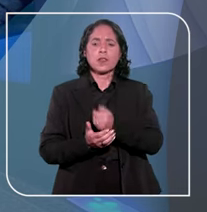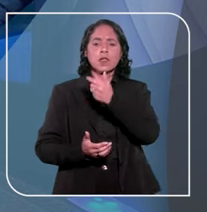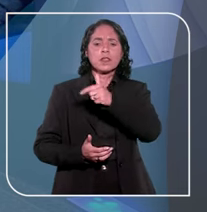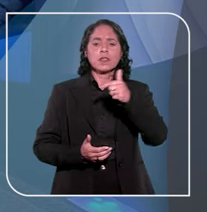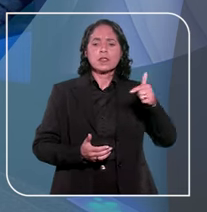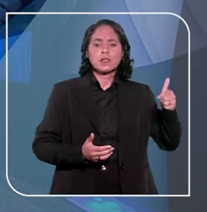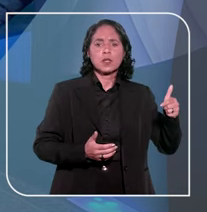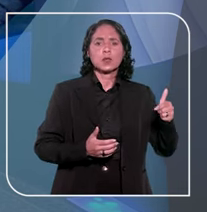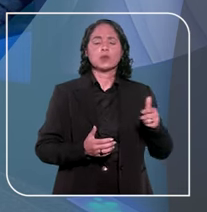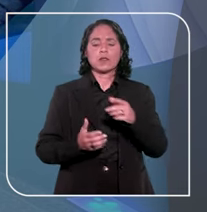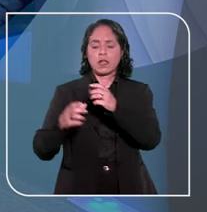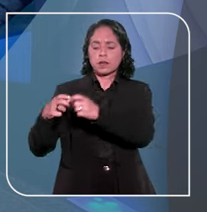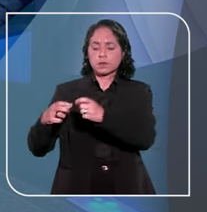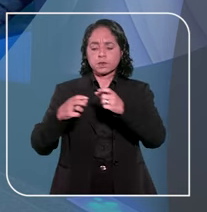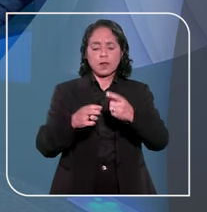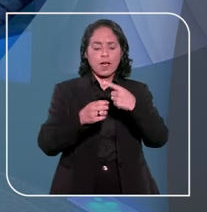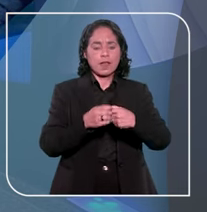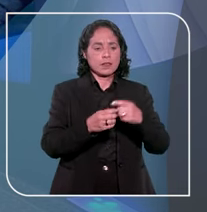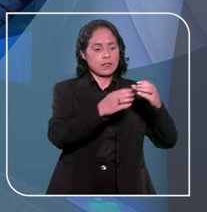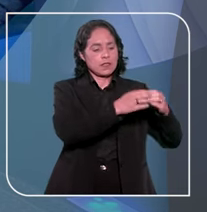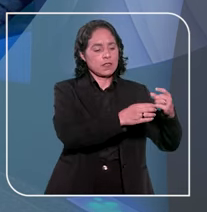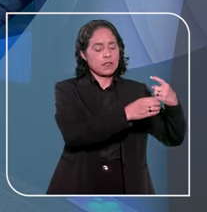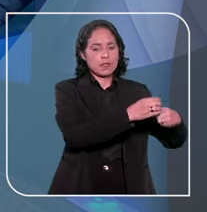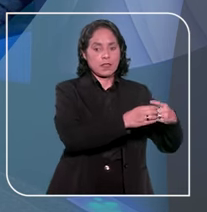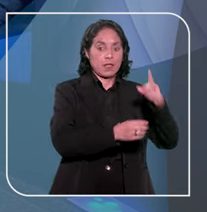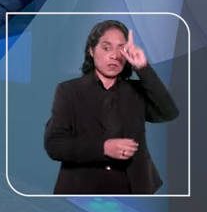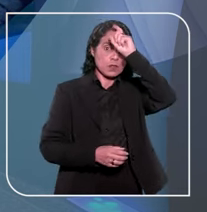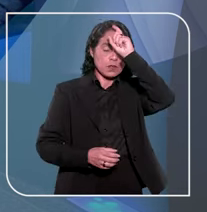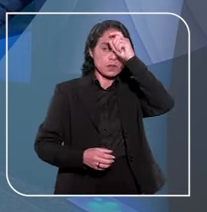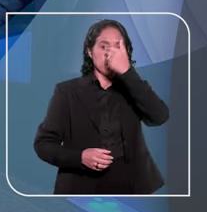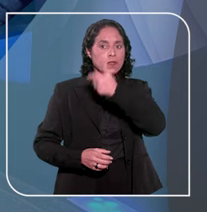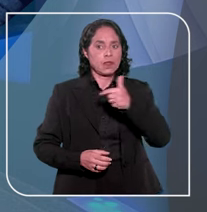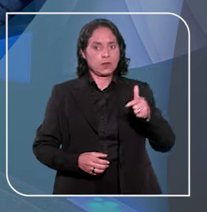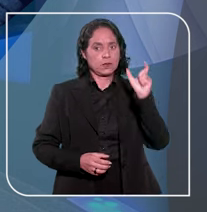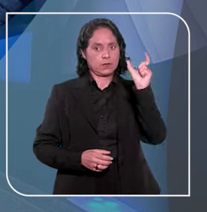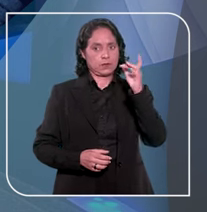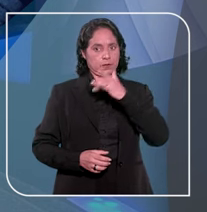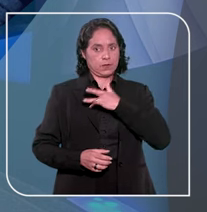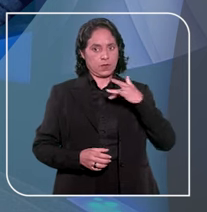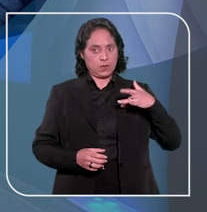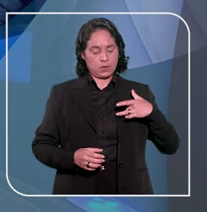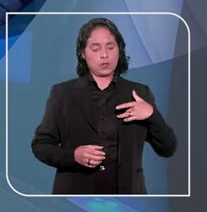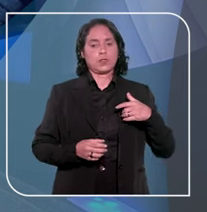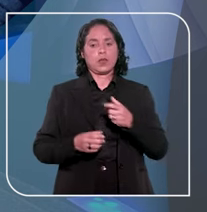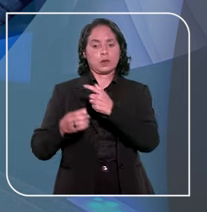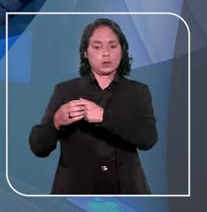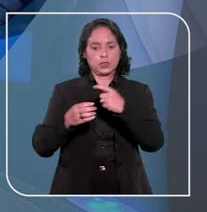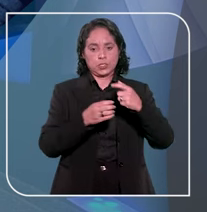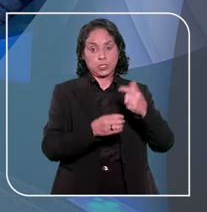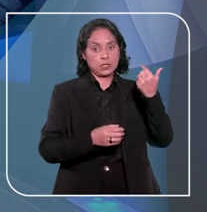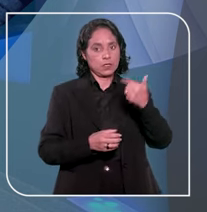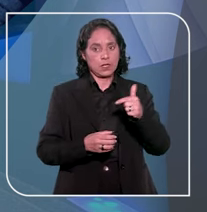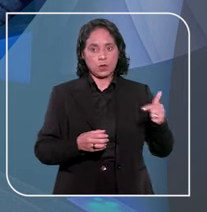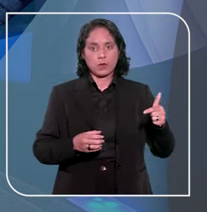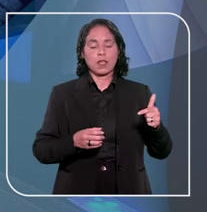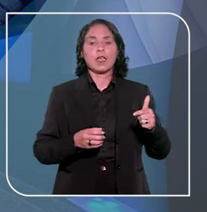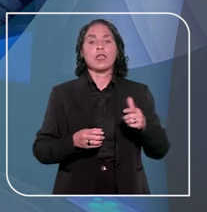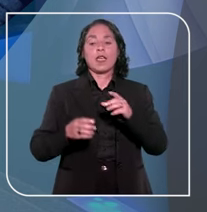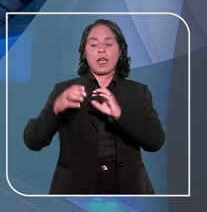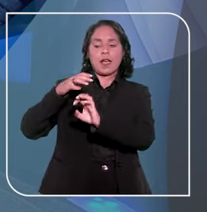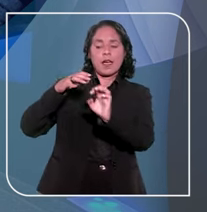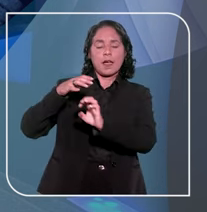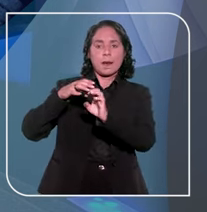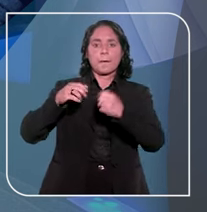quando não houver possibilidade de atendimento ao beneficiário de plano de saúde no município onde surgiu a demanda,